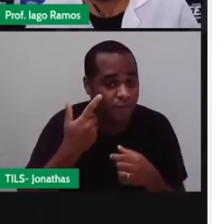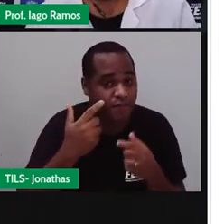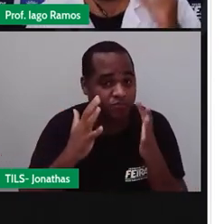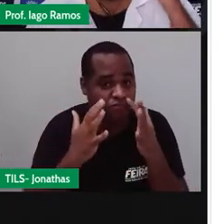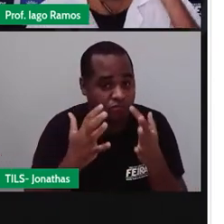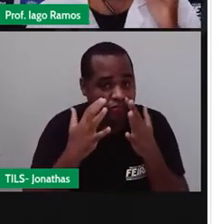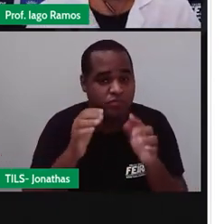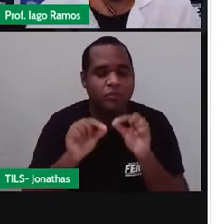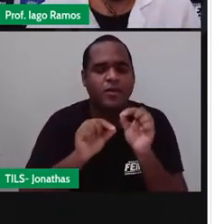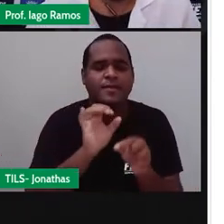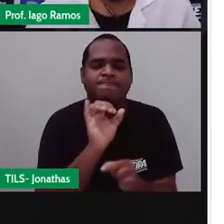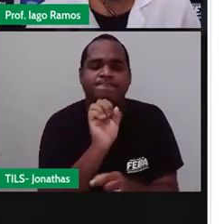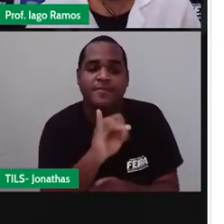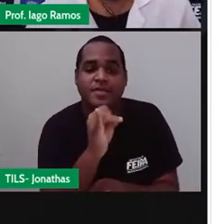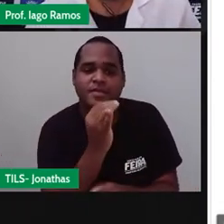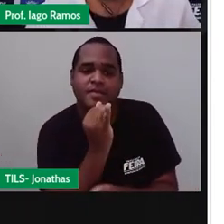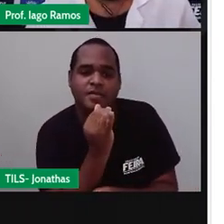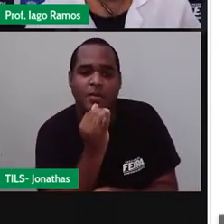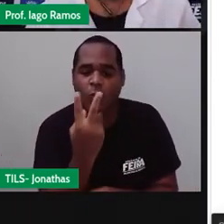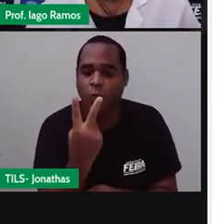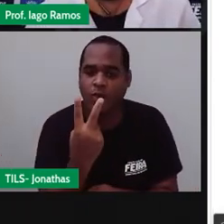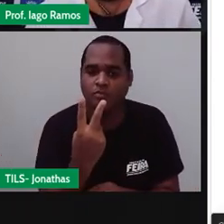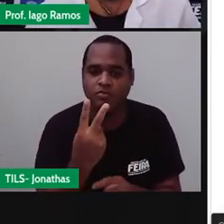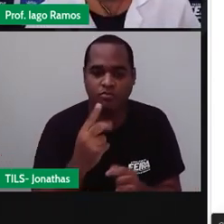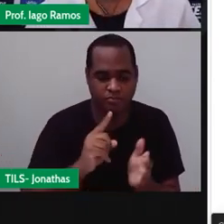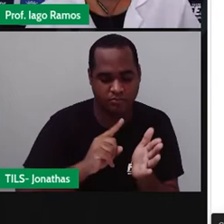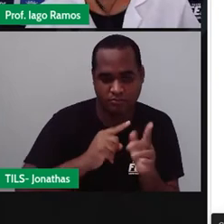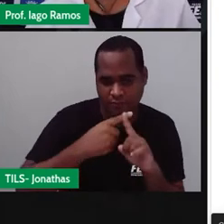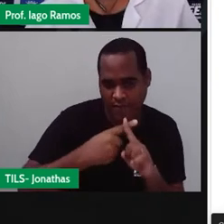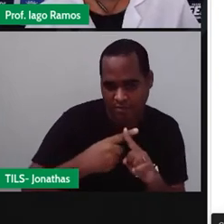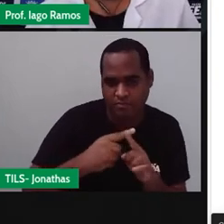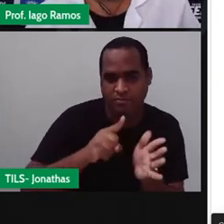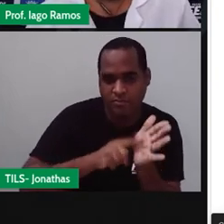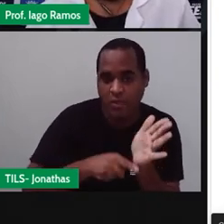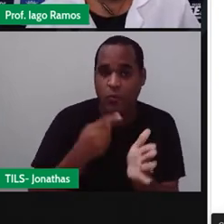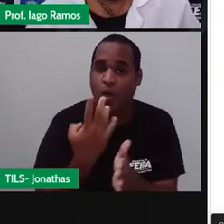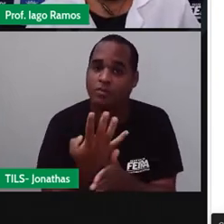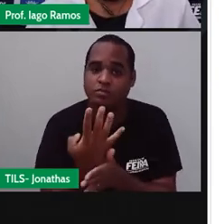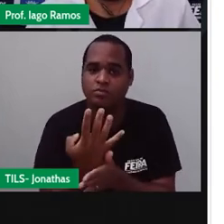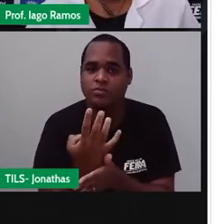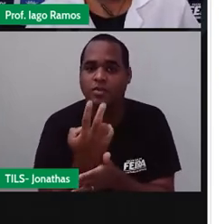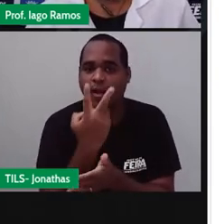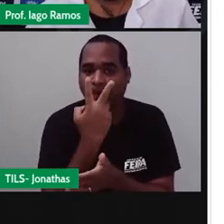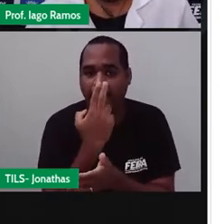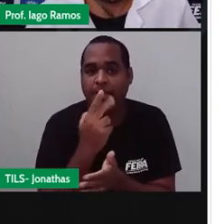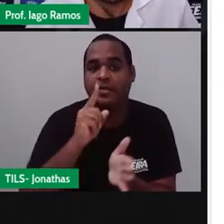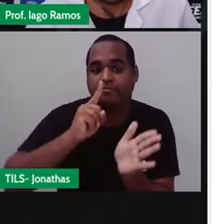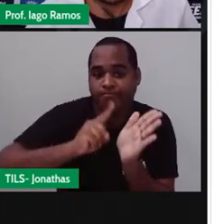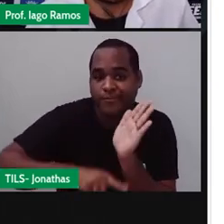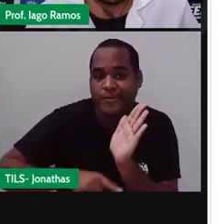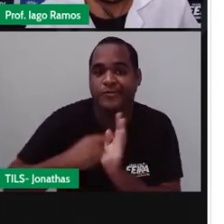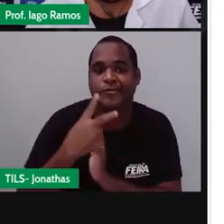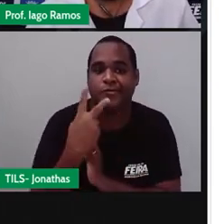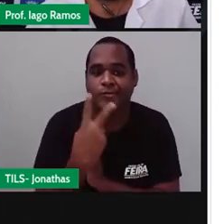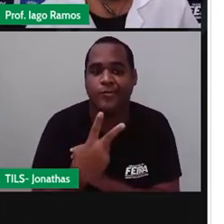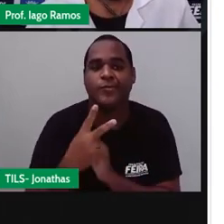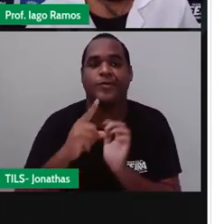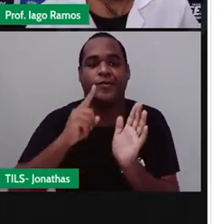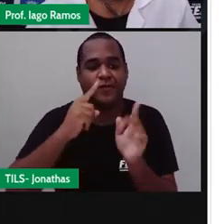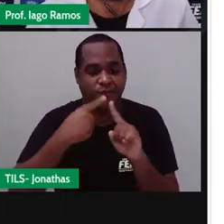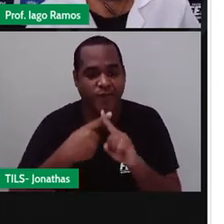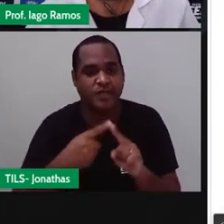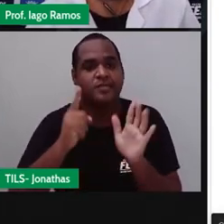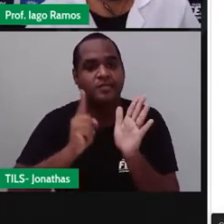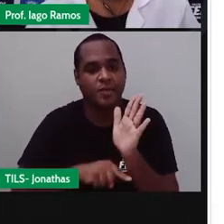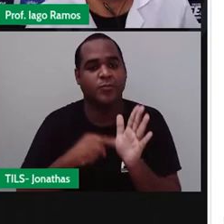fosse 2 vezes menos 4, aqui não é 2 vezes menos 4, é menos 2 vezes menos